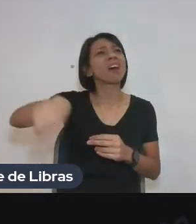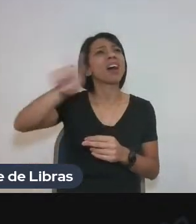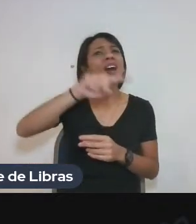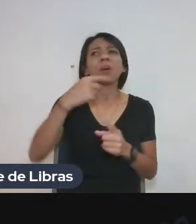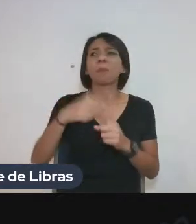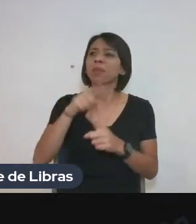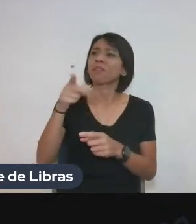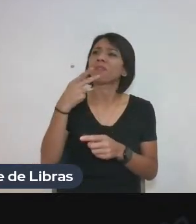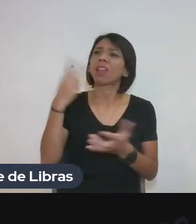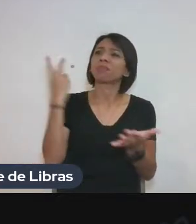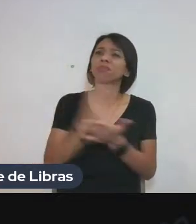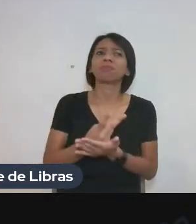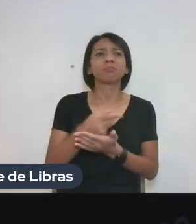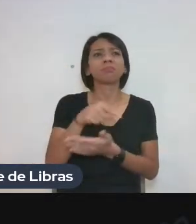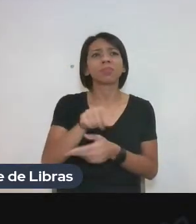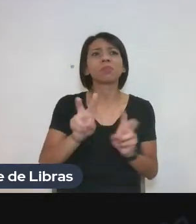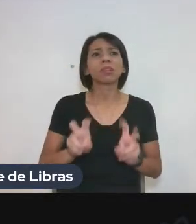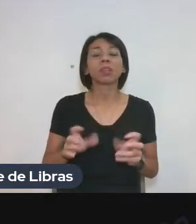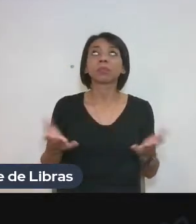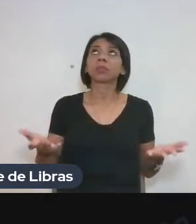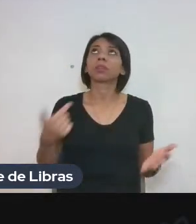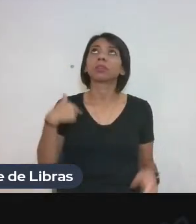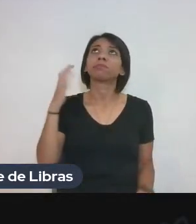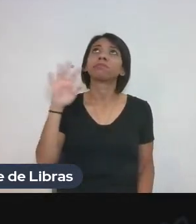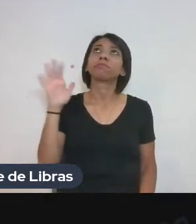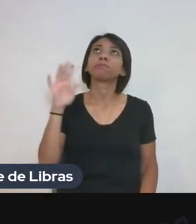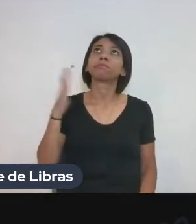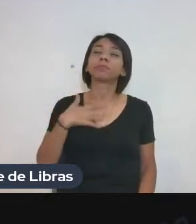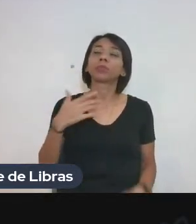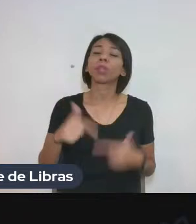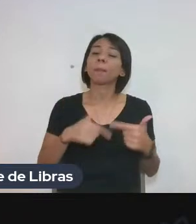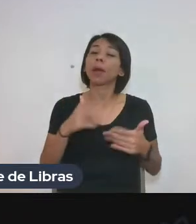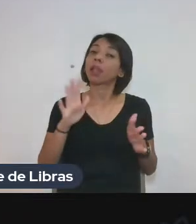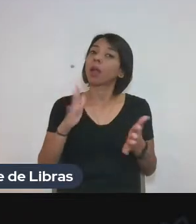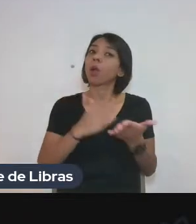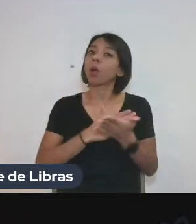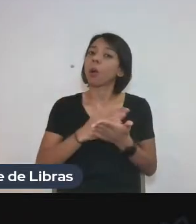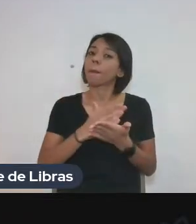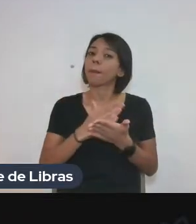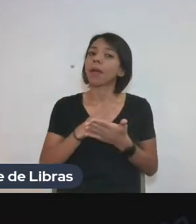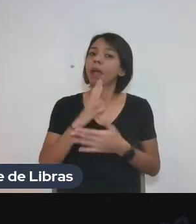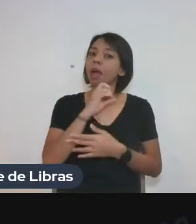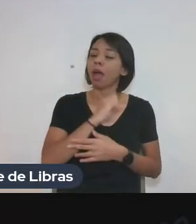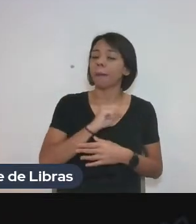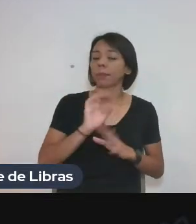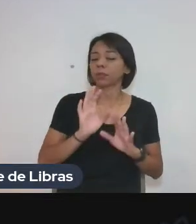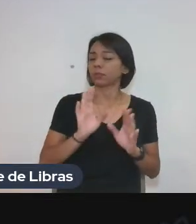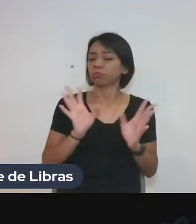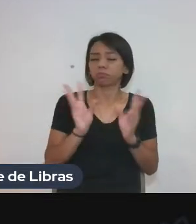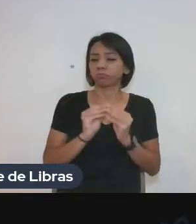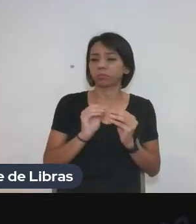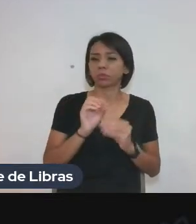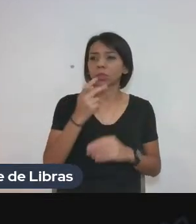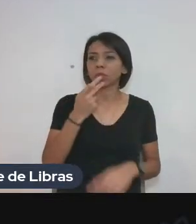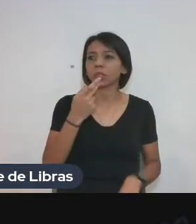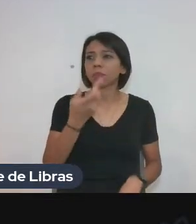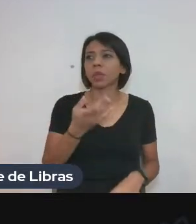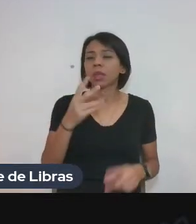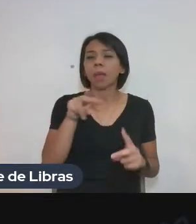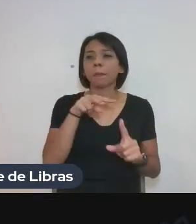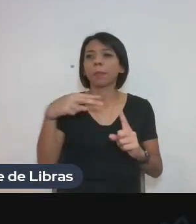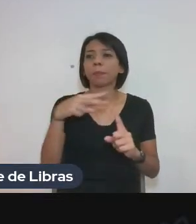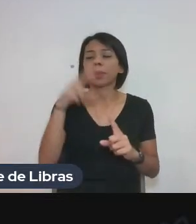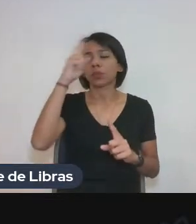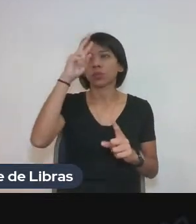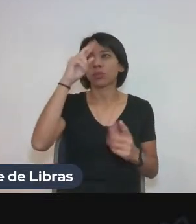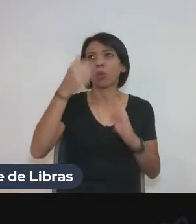vai falar sobre isso também? Eu fiquei pensando no meu trabalho, né? Ele começa falando brevemente sobre a perspectiva